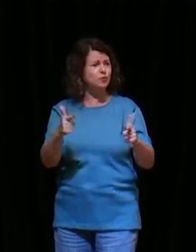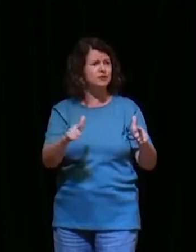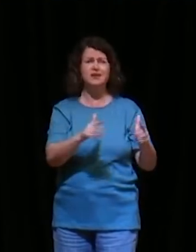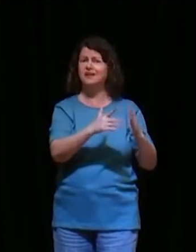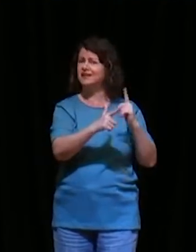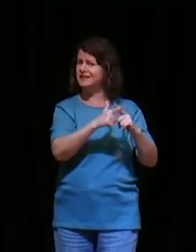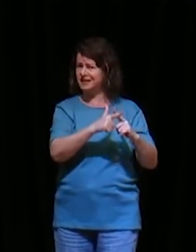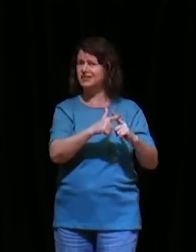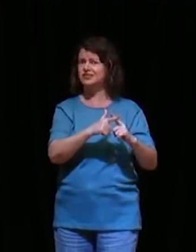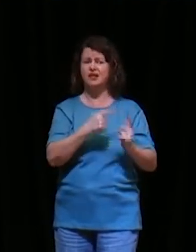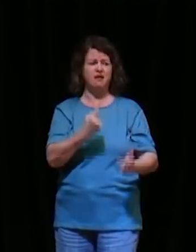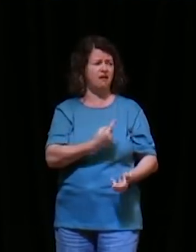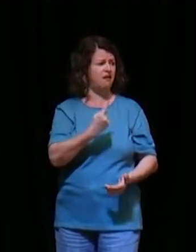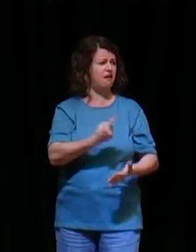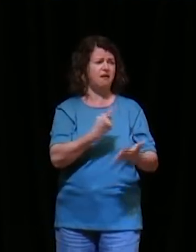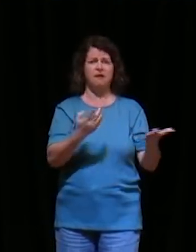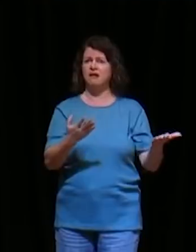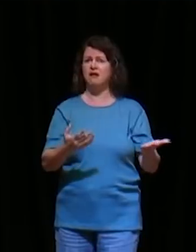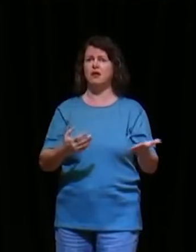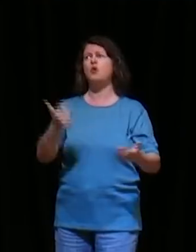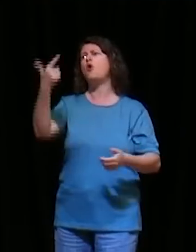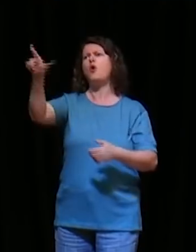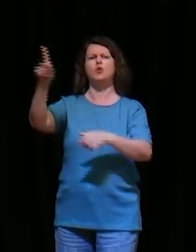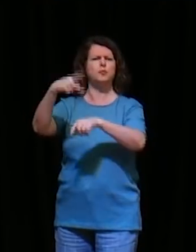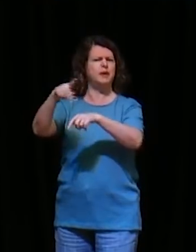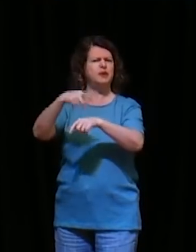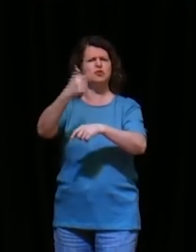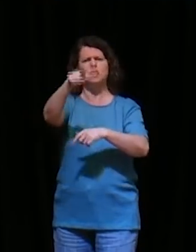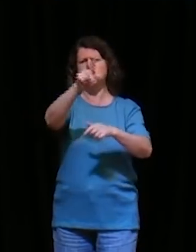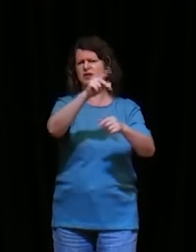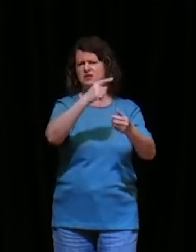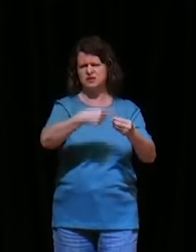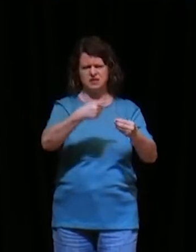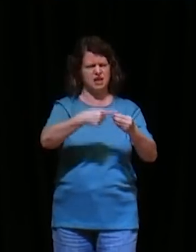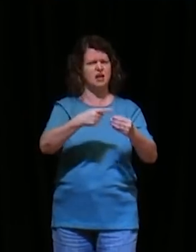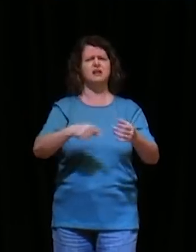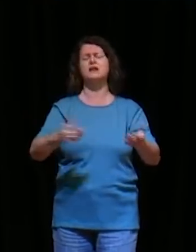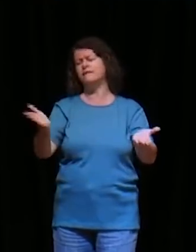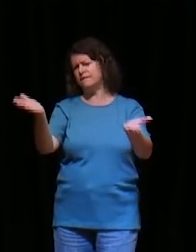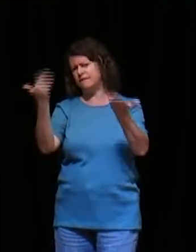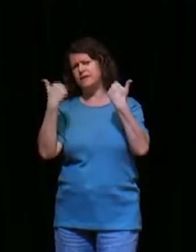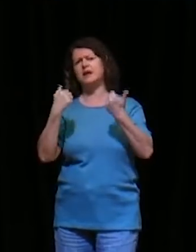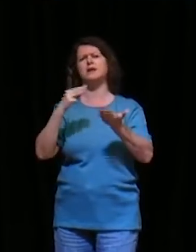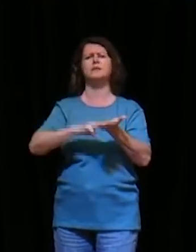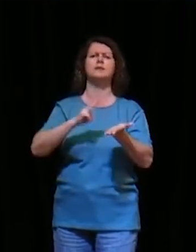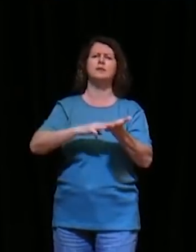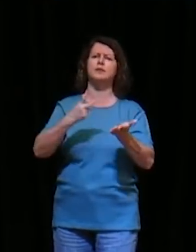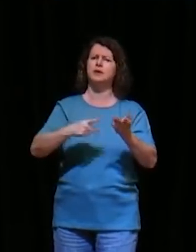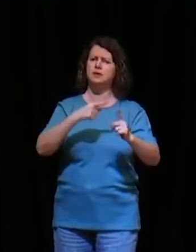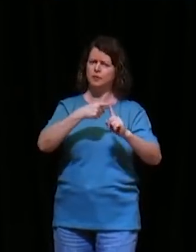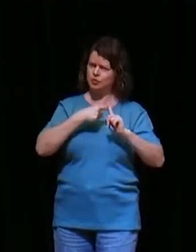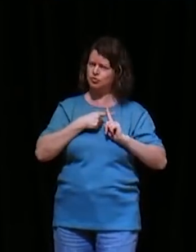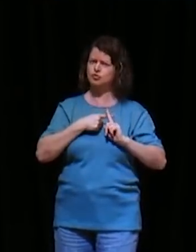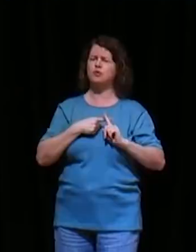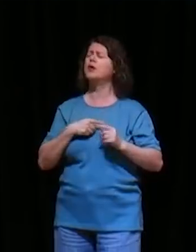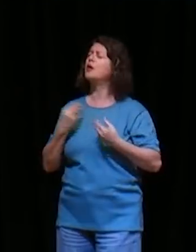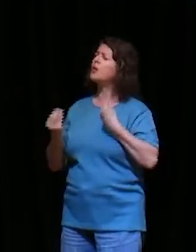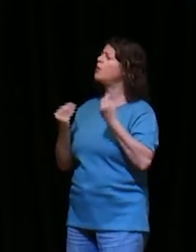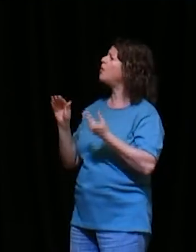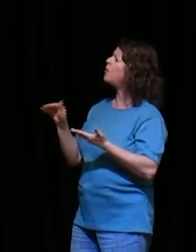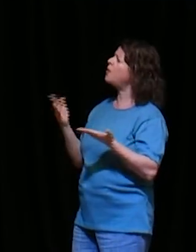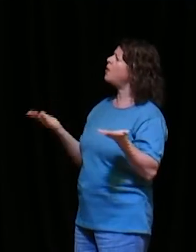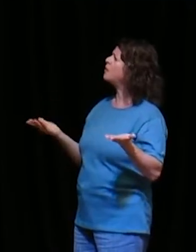desengrejado, mora aí num país, numa cidade, você está sem igreja, venha fazer paz da igreja, batida de bom retiro, como é que eu faço pastor,